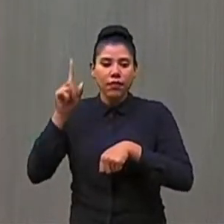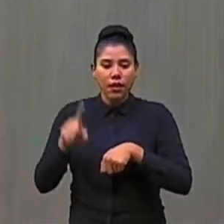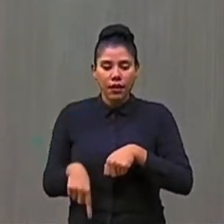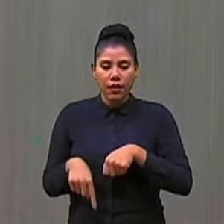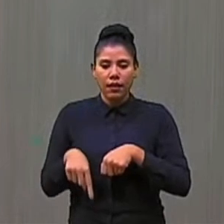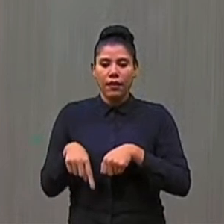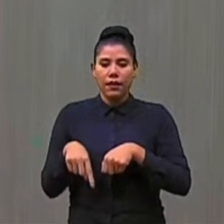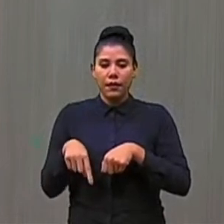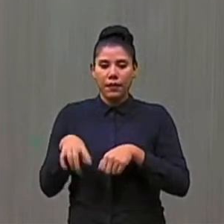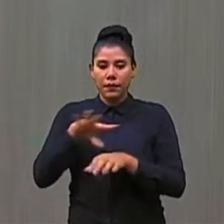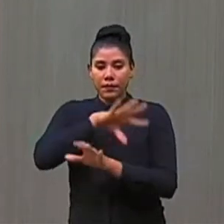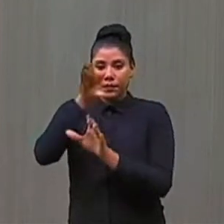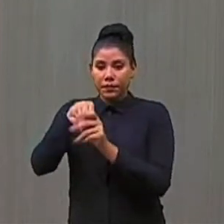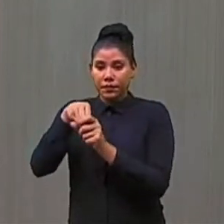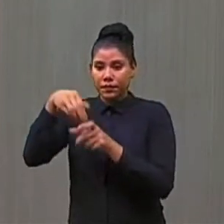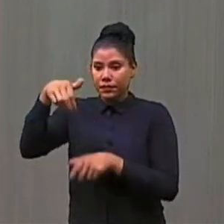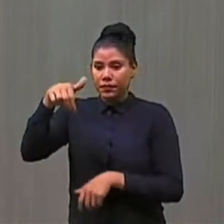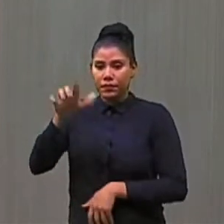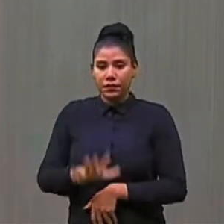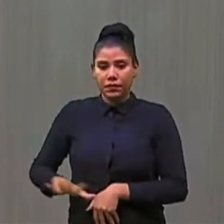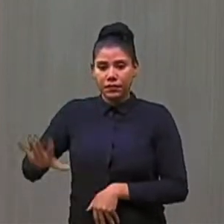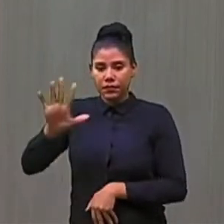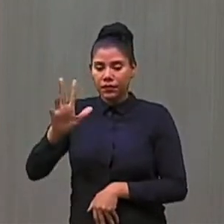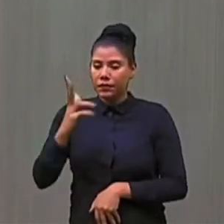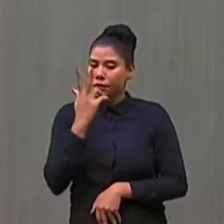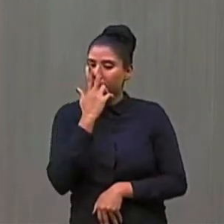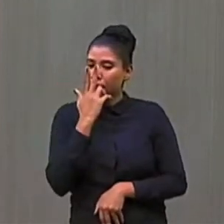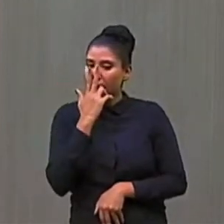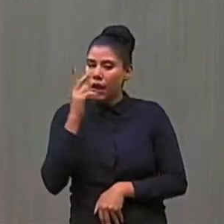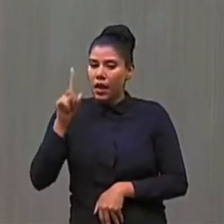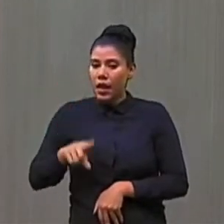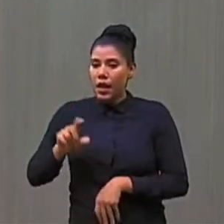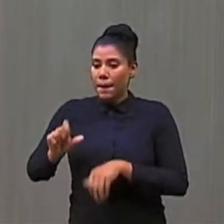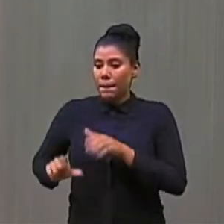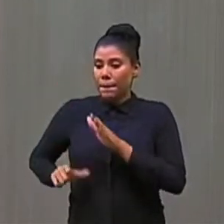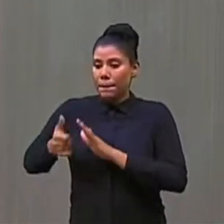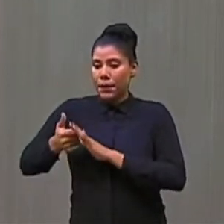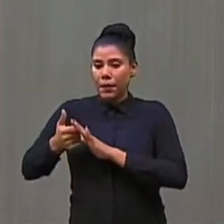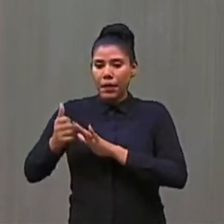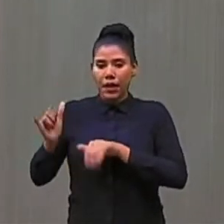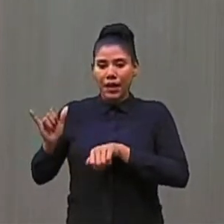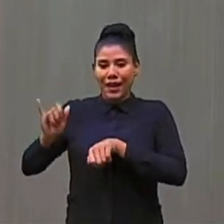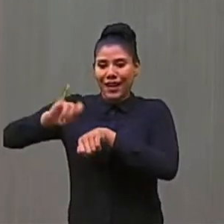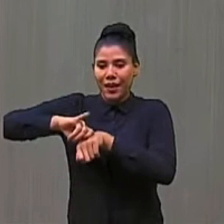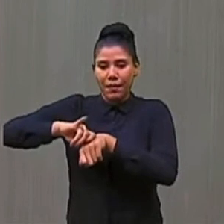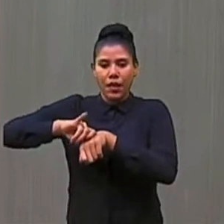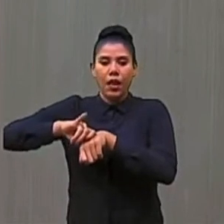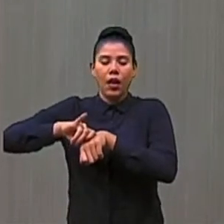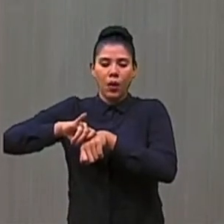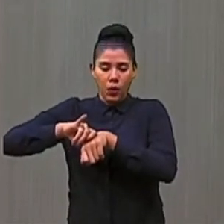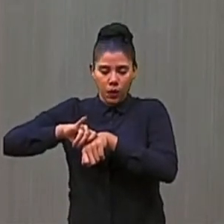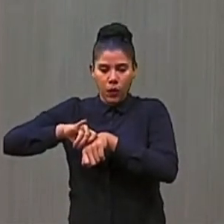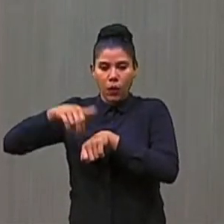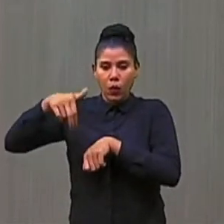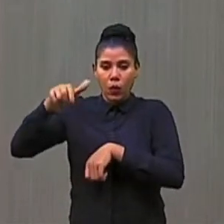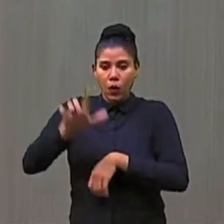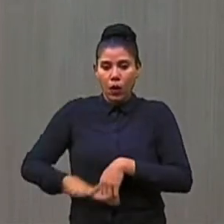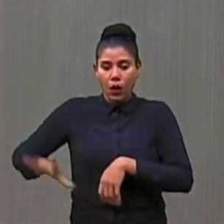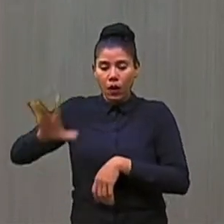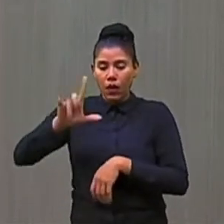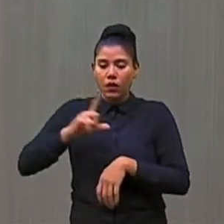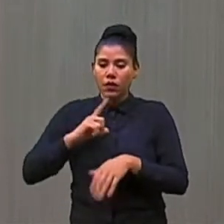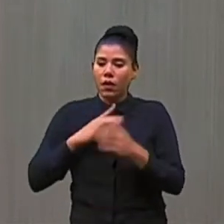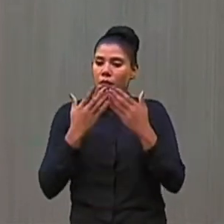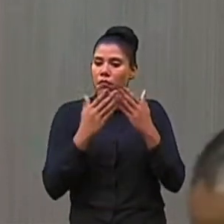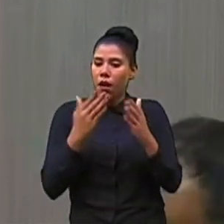Nordeste, simplesmente é a primeira do Nordeste em geração